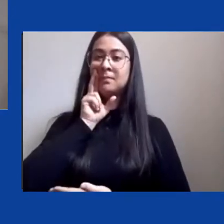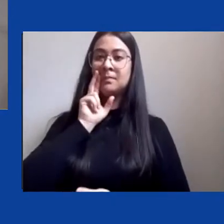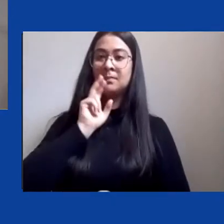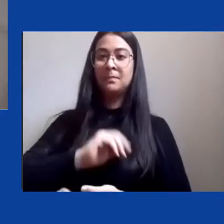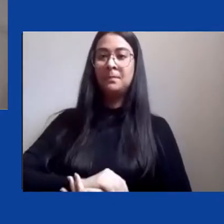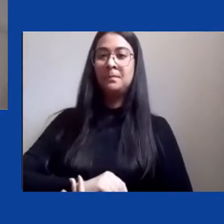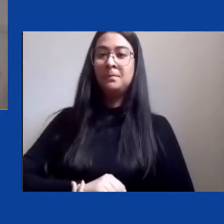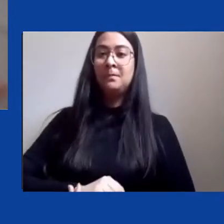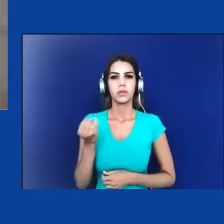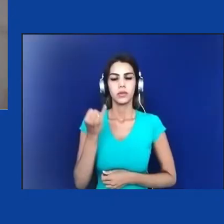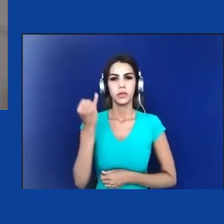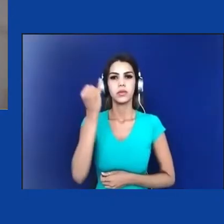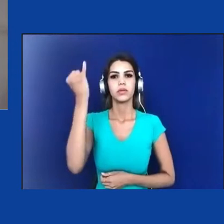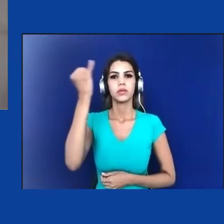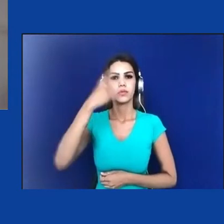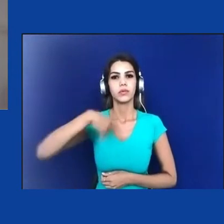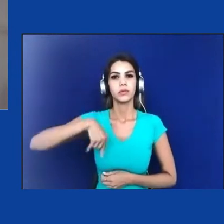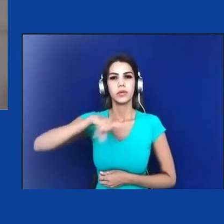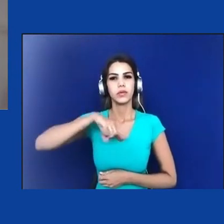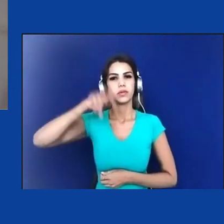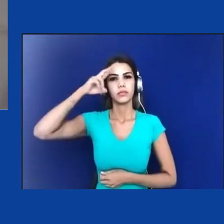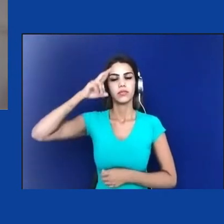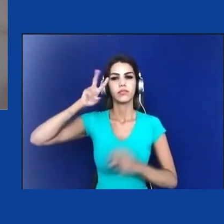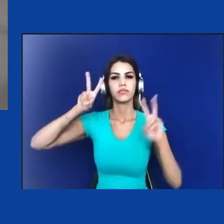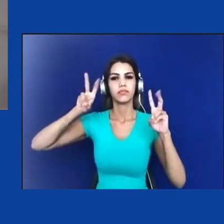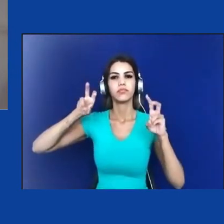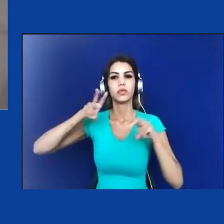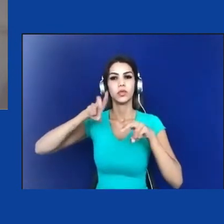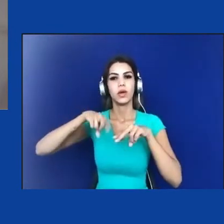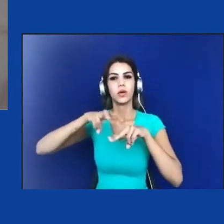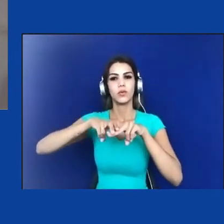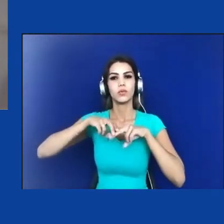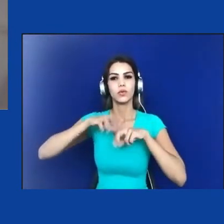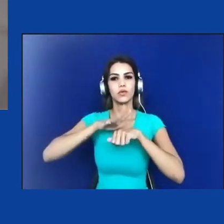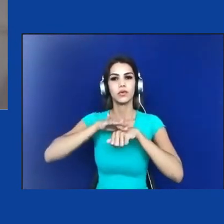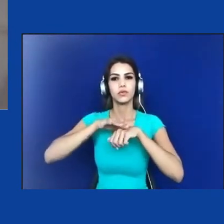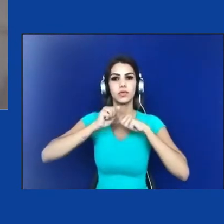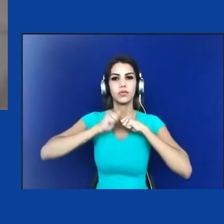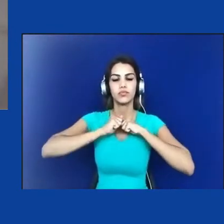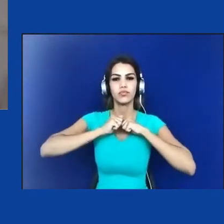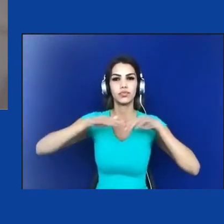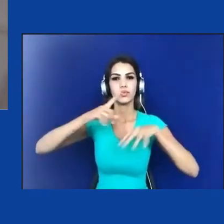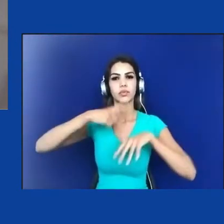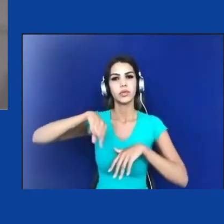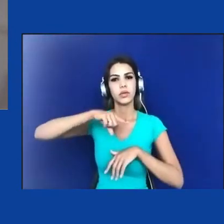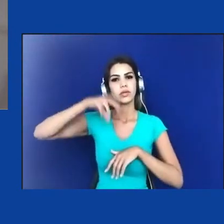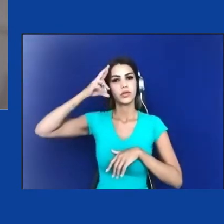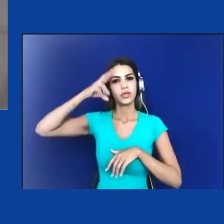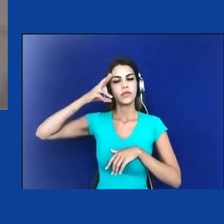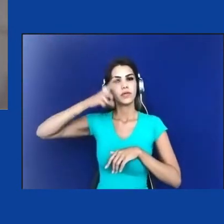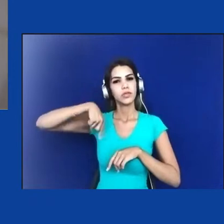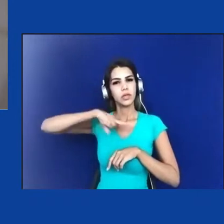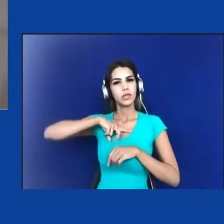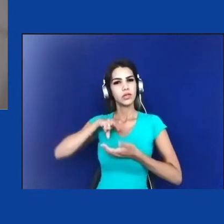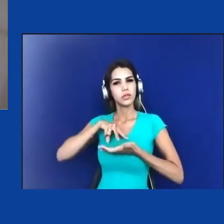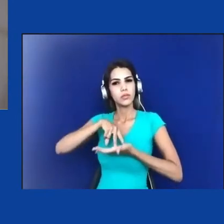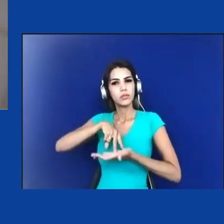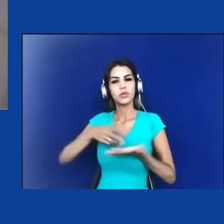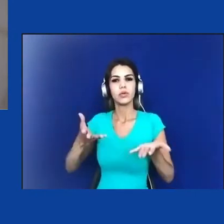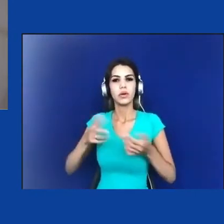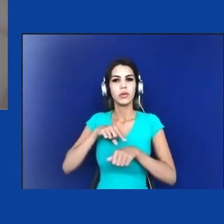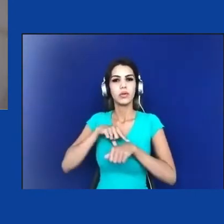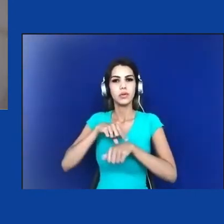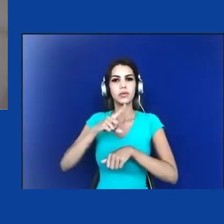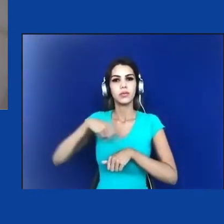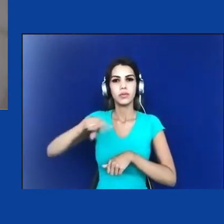epidemias e nós temos refletido sobre essas epidemias para podermos mobilizar diante desse cenário que nós temos hoje com a pandemia